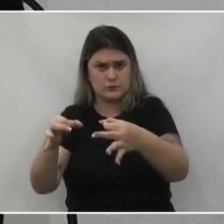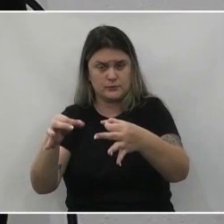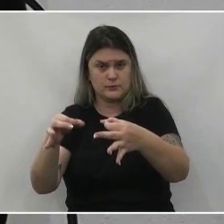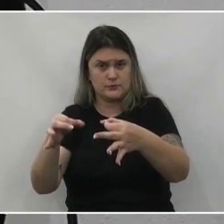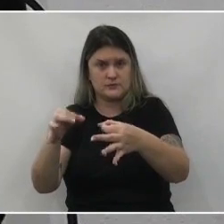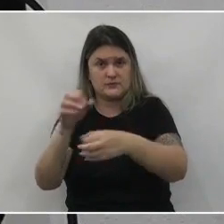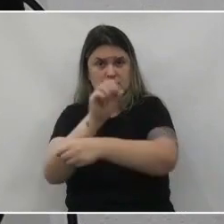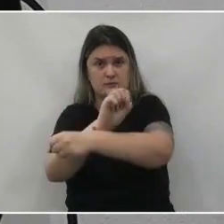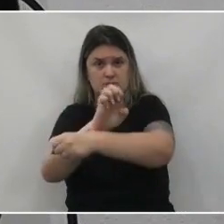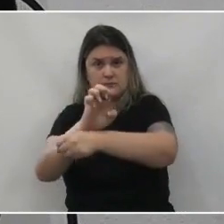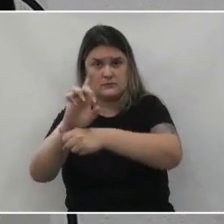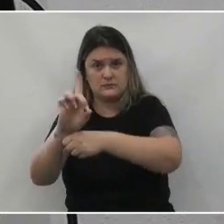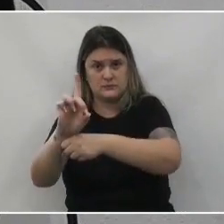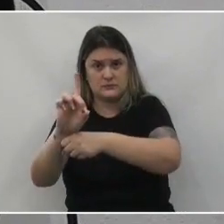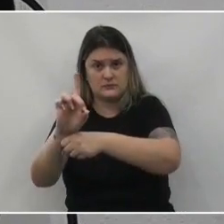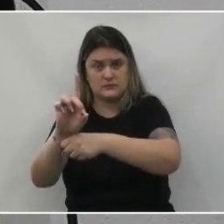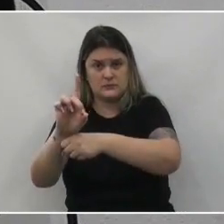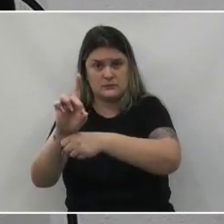da SEED.